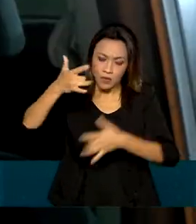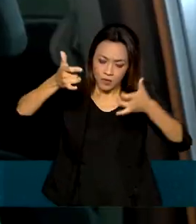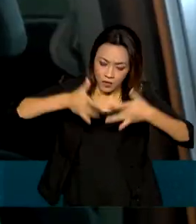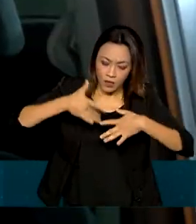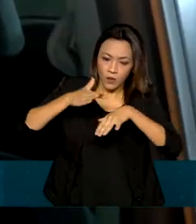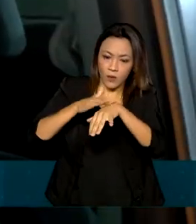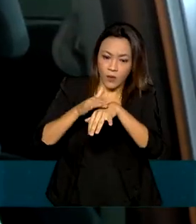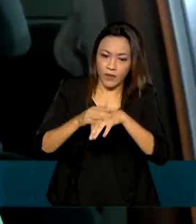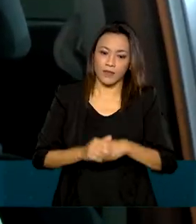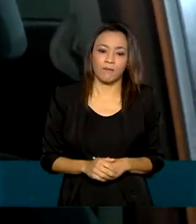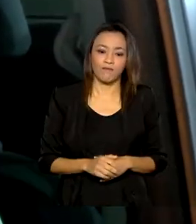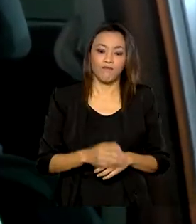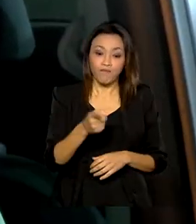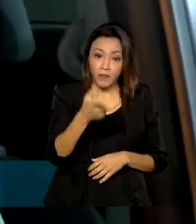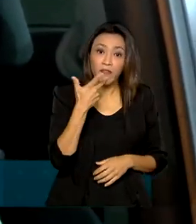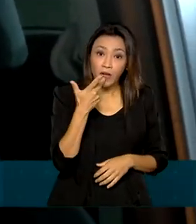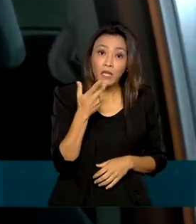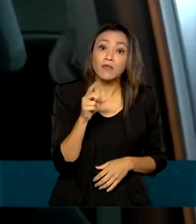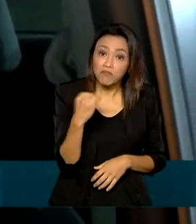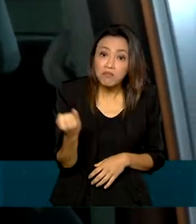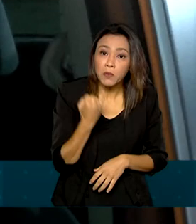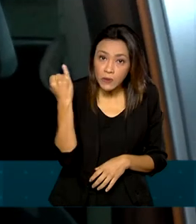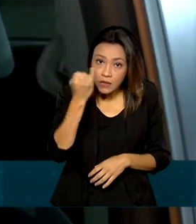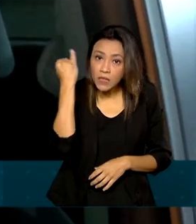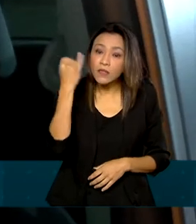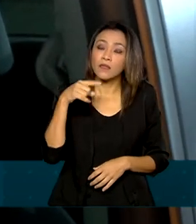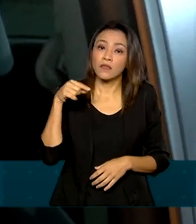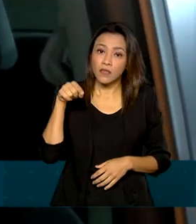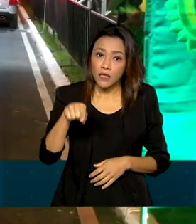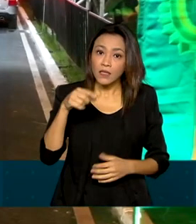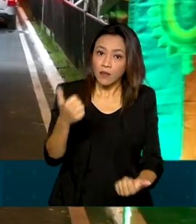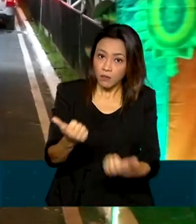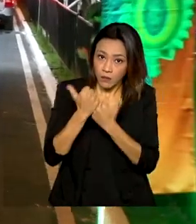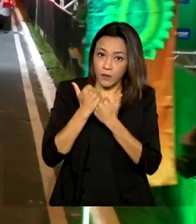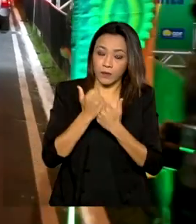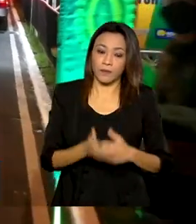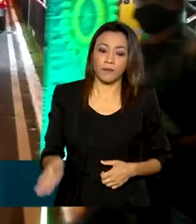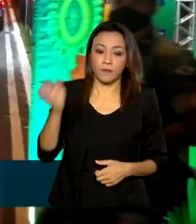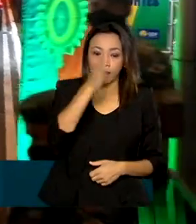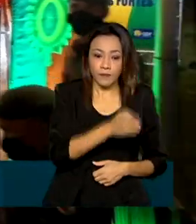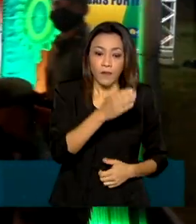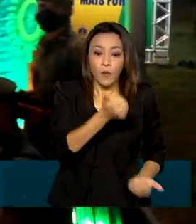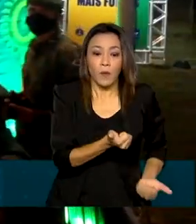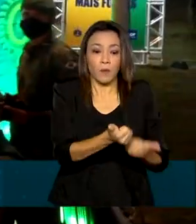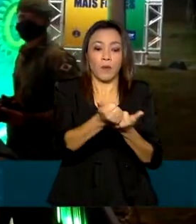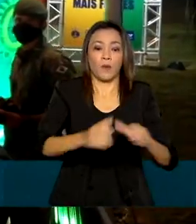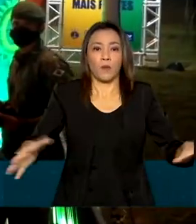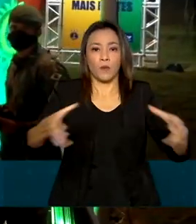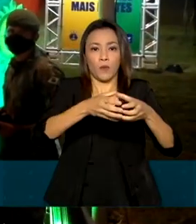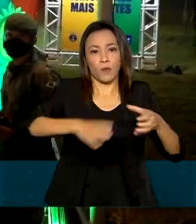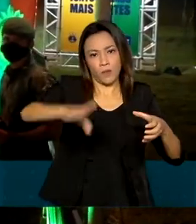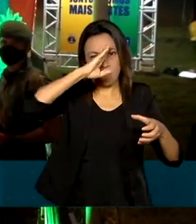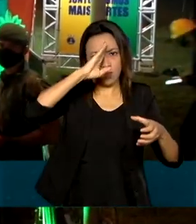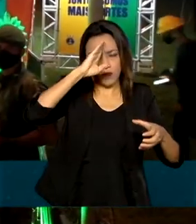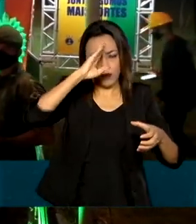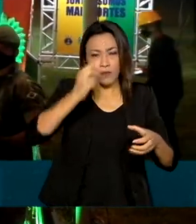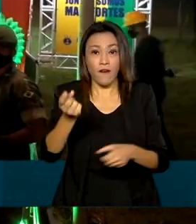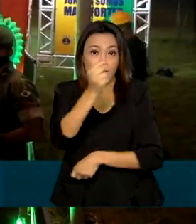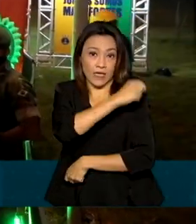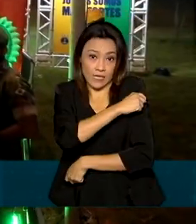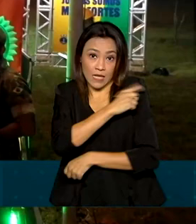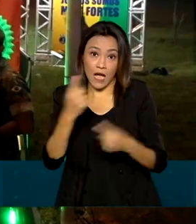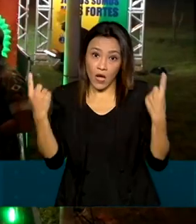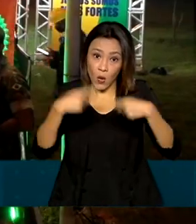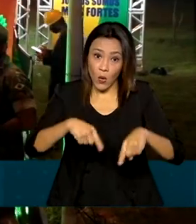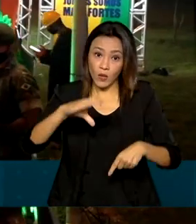Muito importante esse reforço que o Exército está dando. O apoio das Forças Armadas para a vacinação contra a Covid